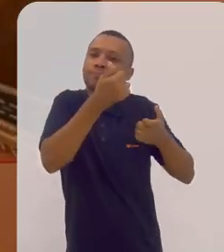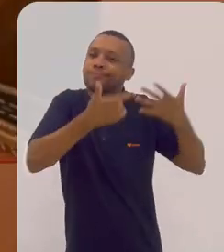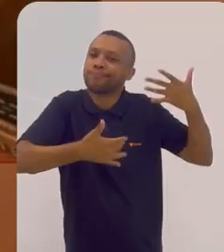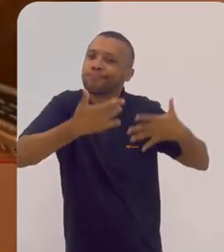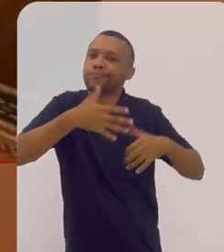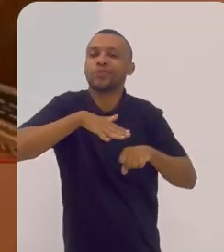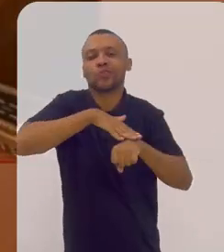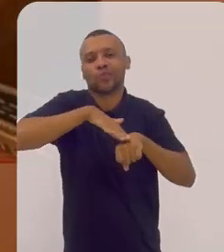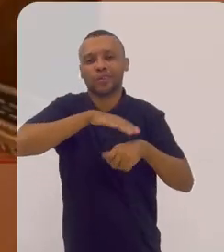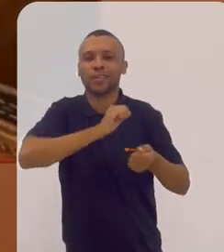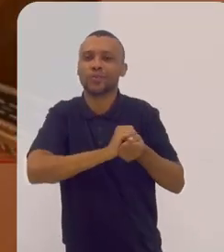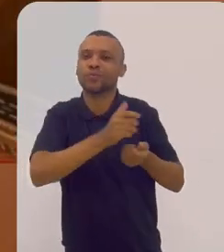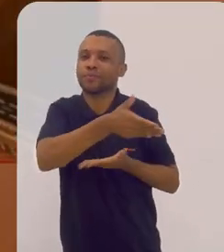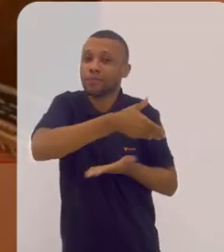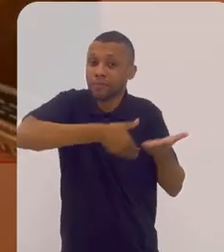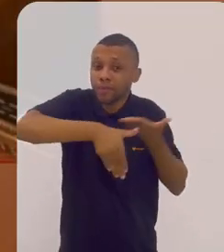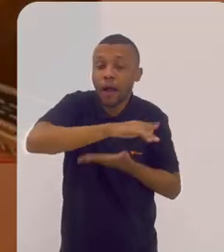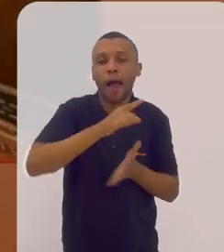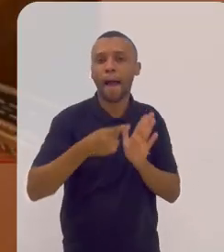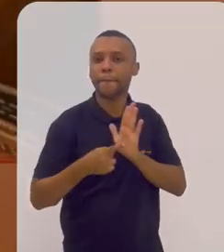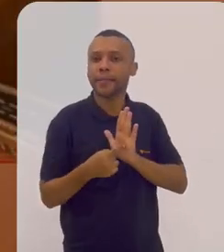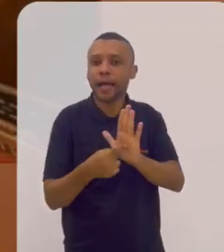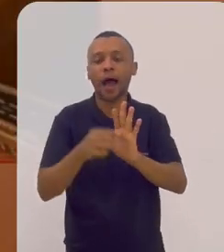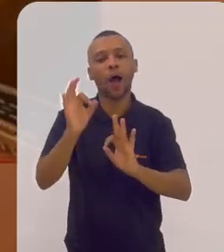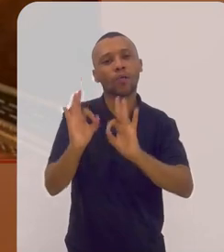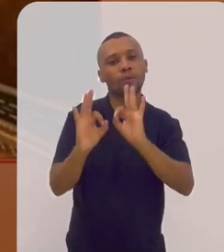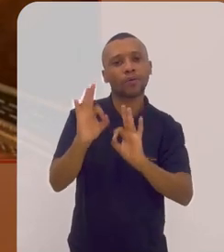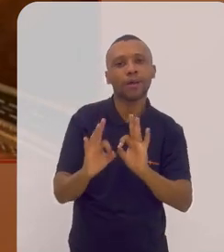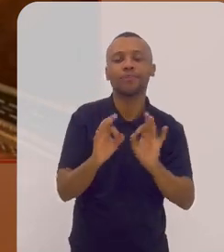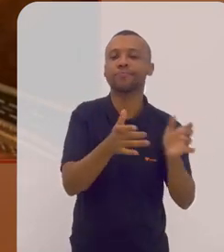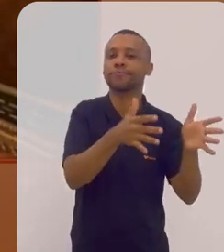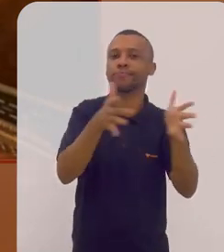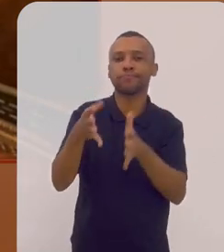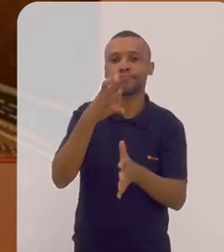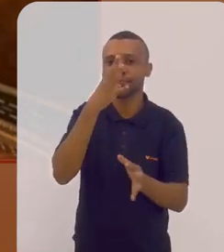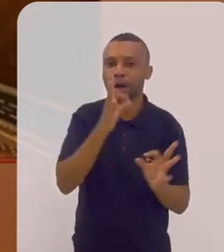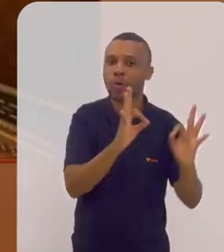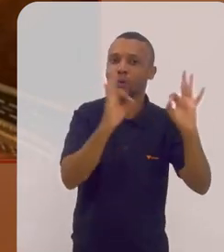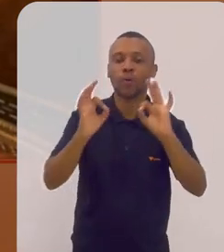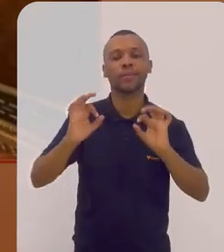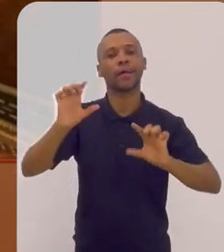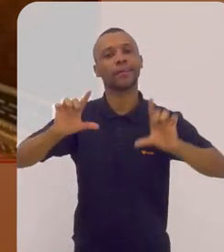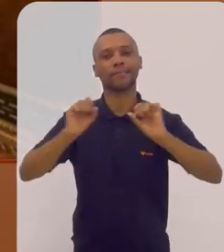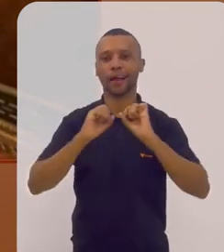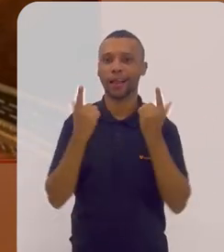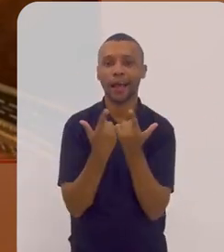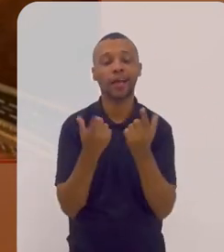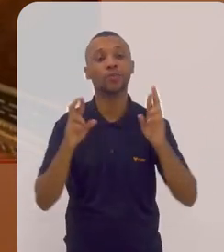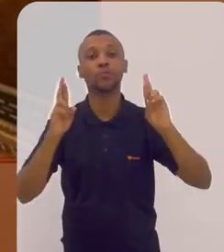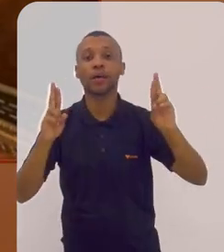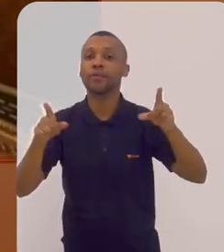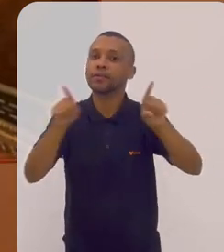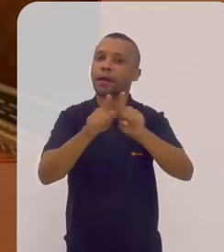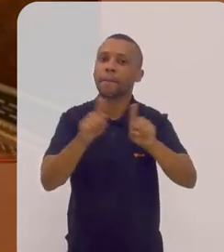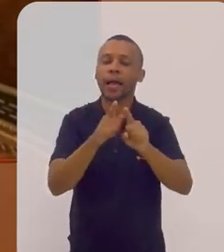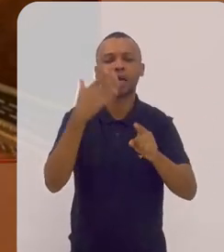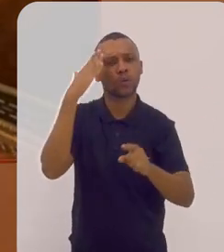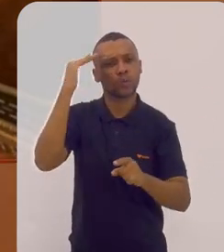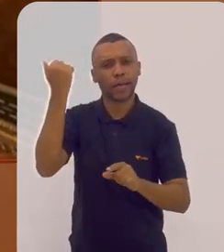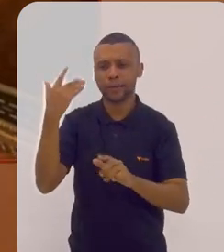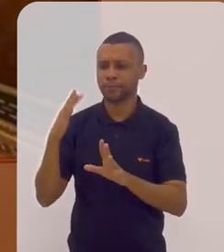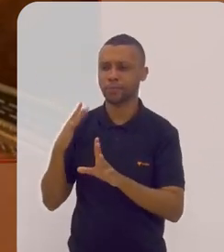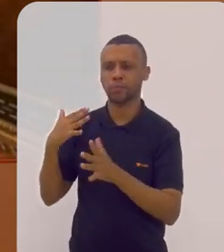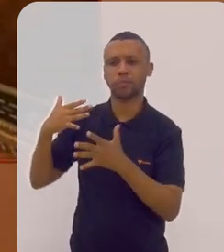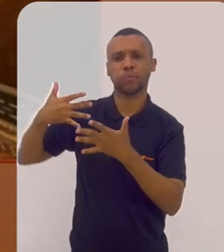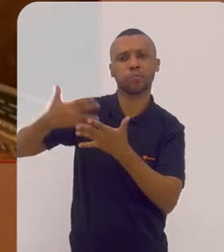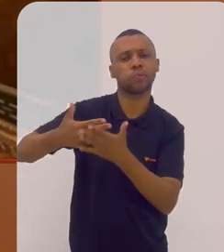oportunidade de conversar com você e apresentar nossos projetos para os espectadores da TV Alerje sucesso para vocês